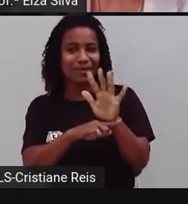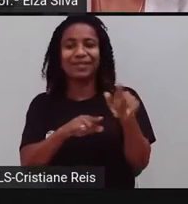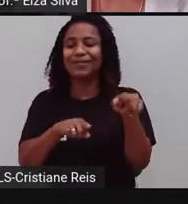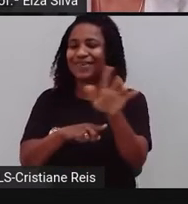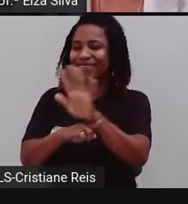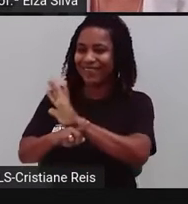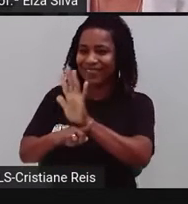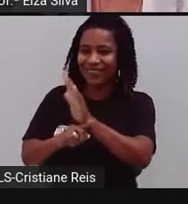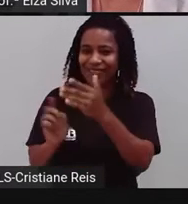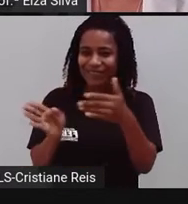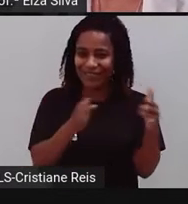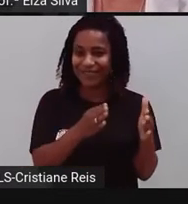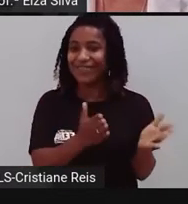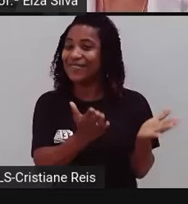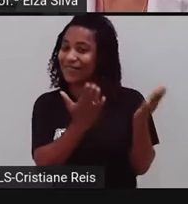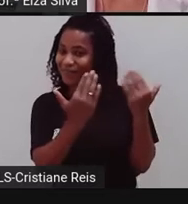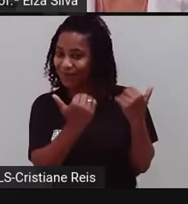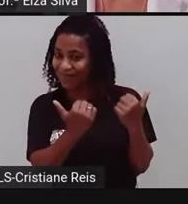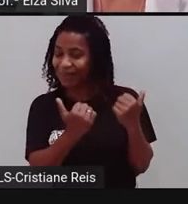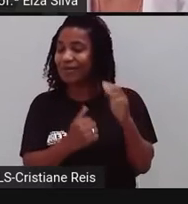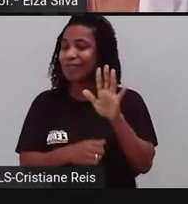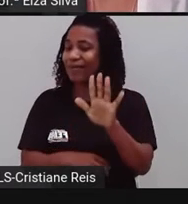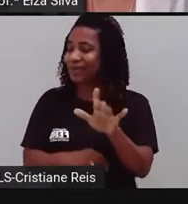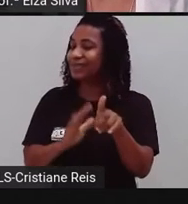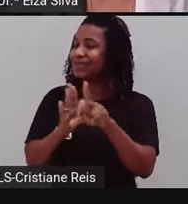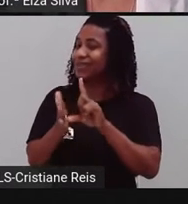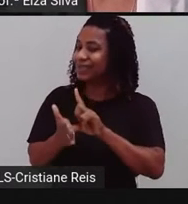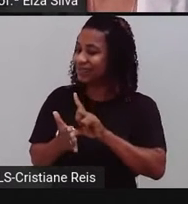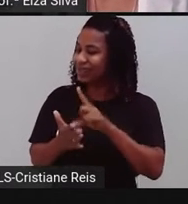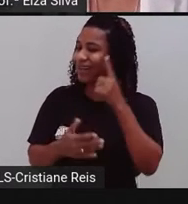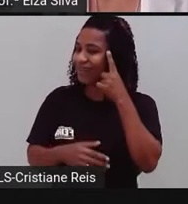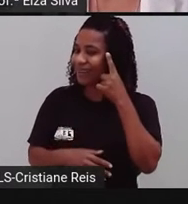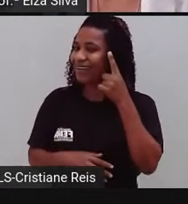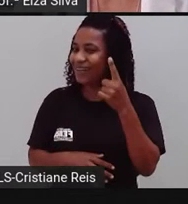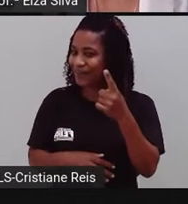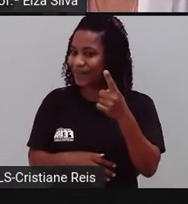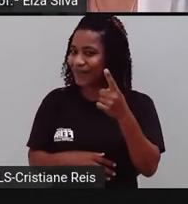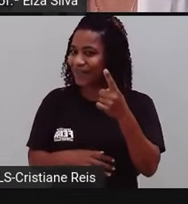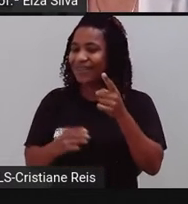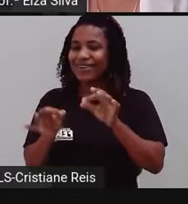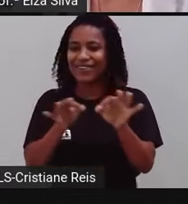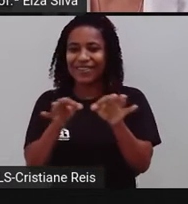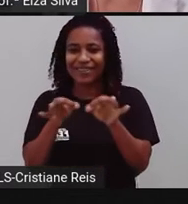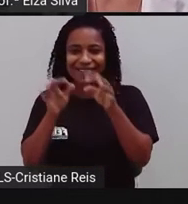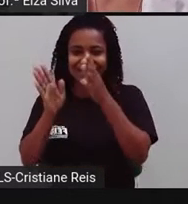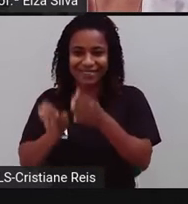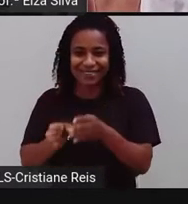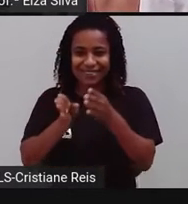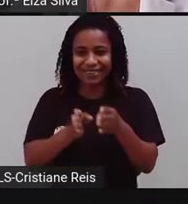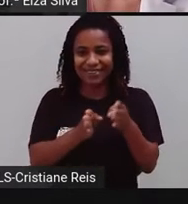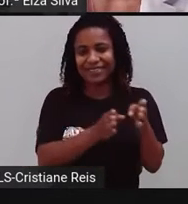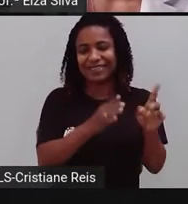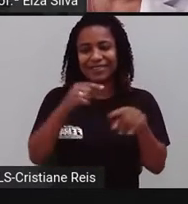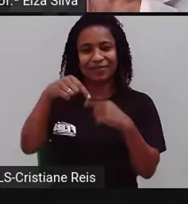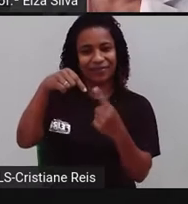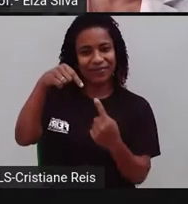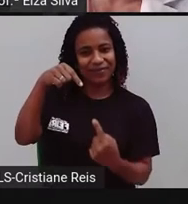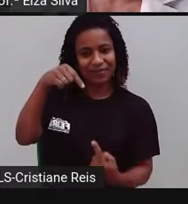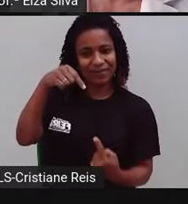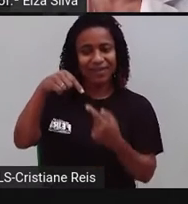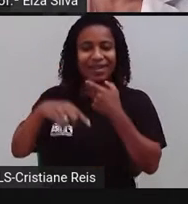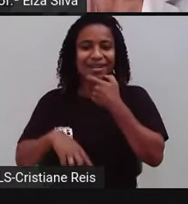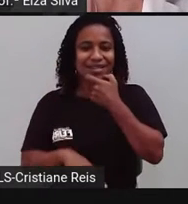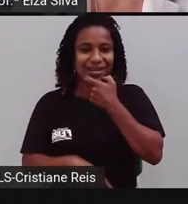Ok, let's go! Mas não se esqueçam que antes é importante a gente organizar o nosso caderno de inglês. Então,